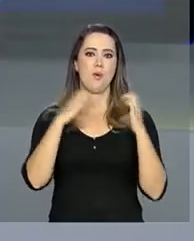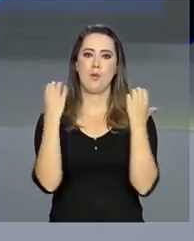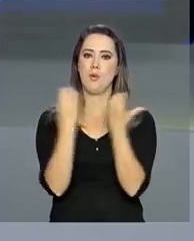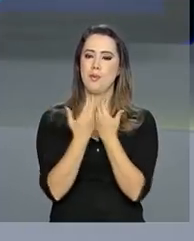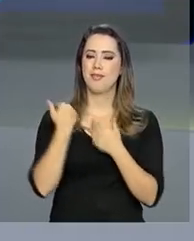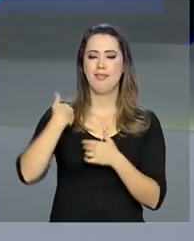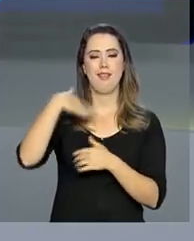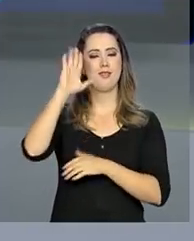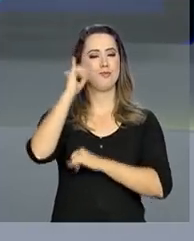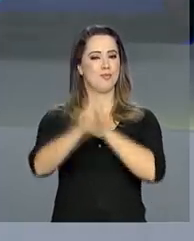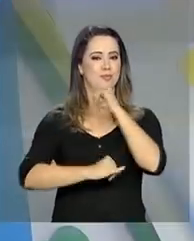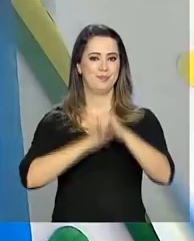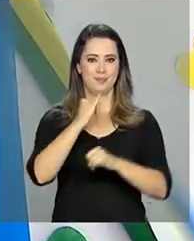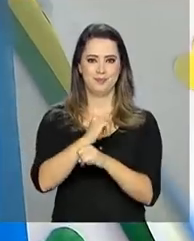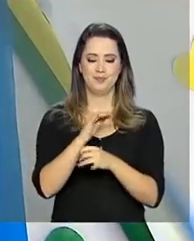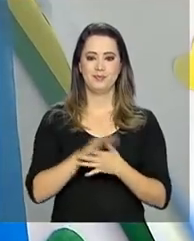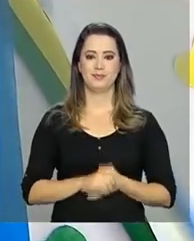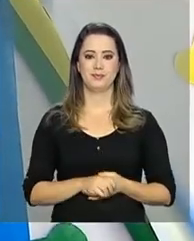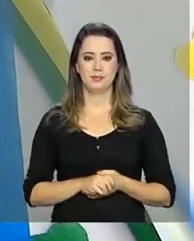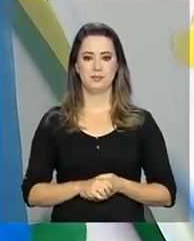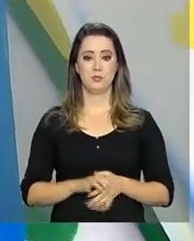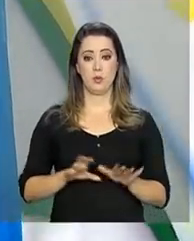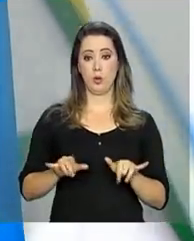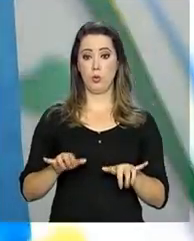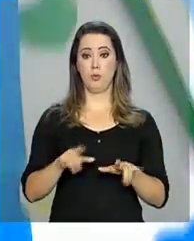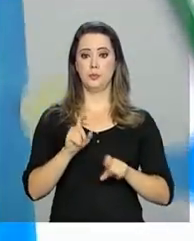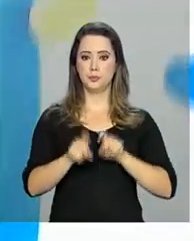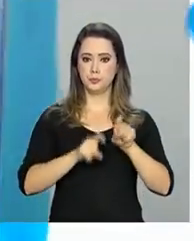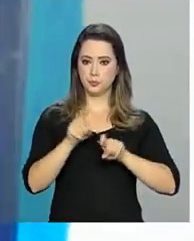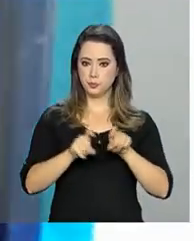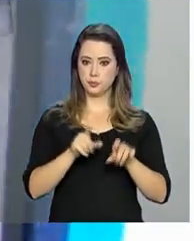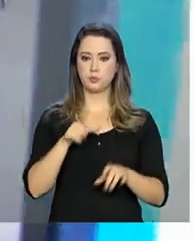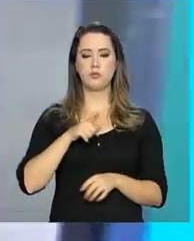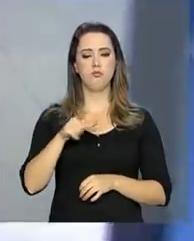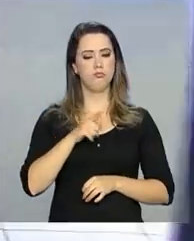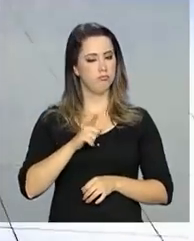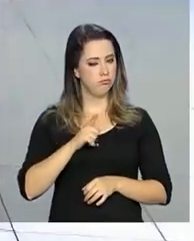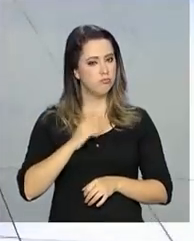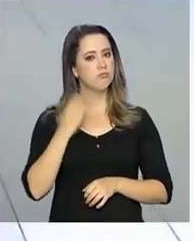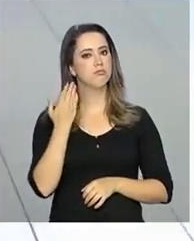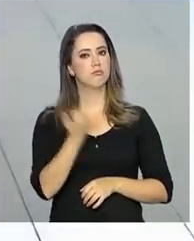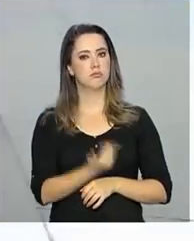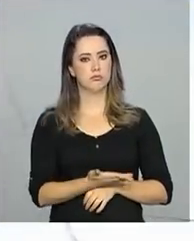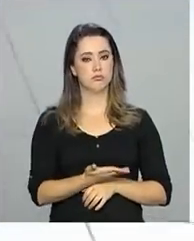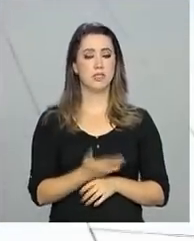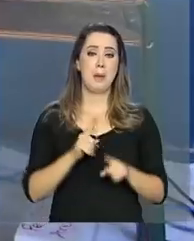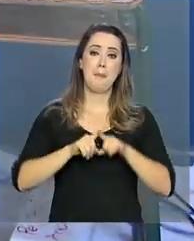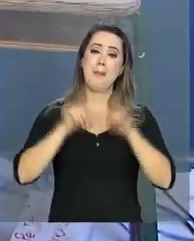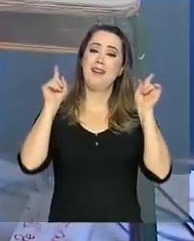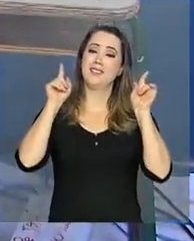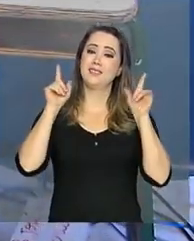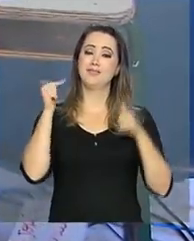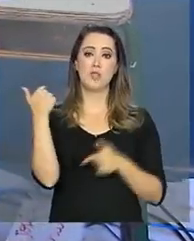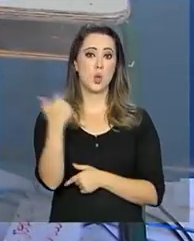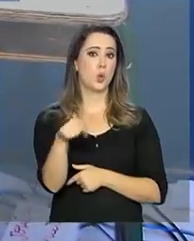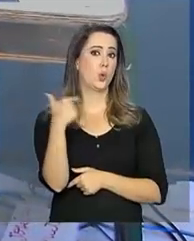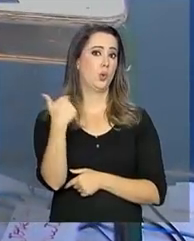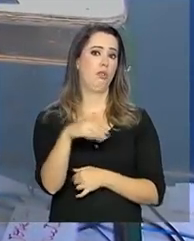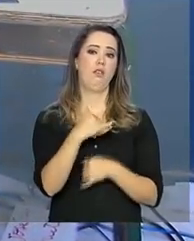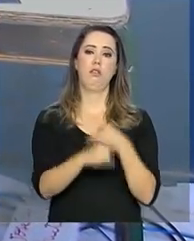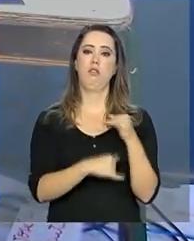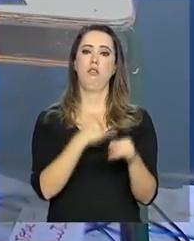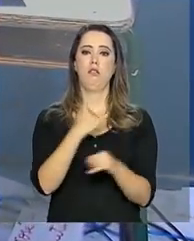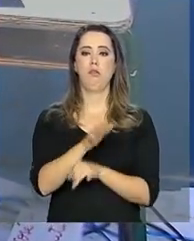mais conectada. Computadores alunos da escola municipal Casimiro de Abreu até tem, mas a conexão